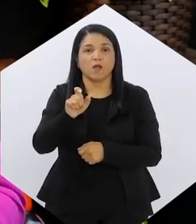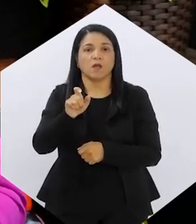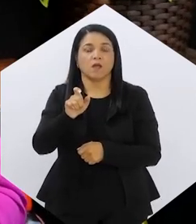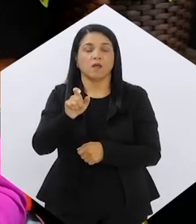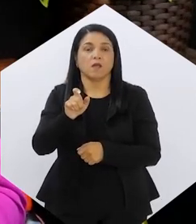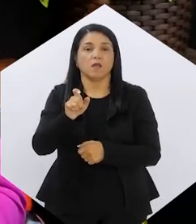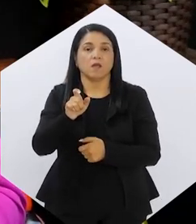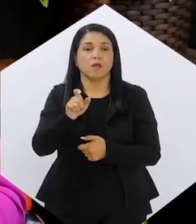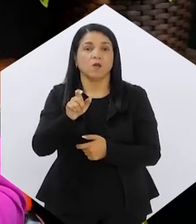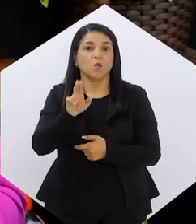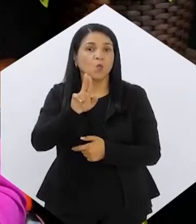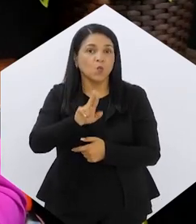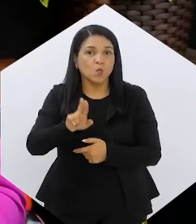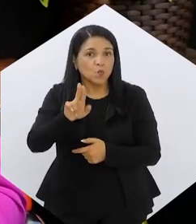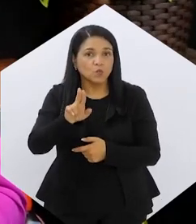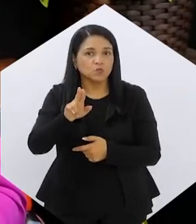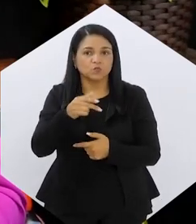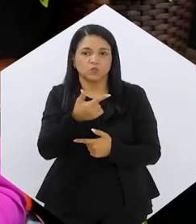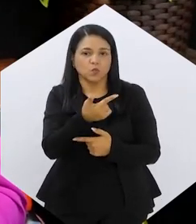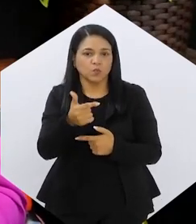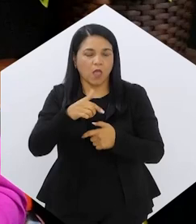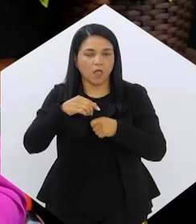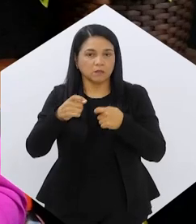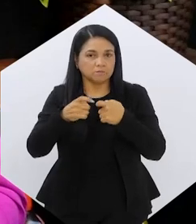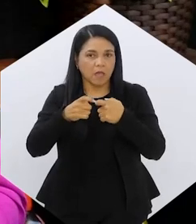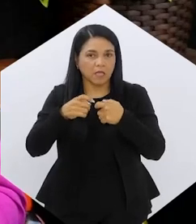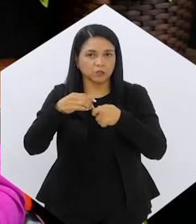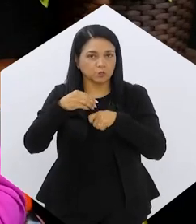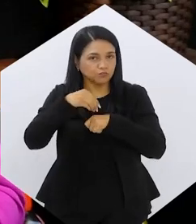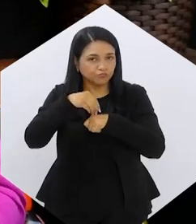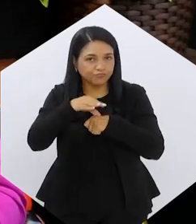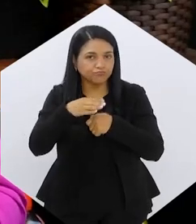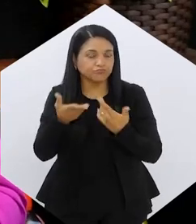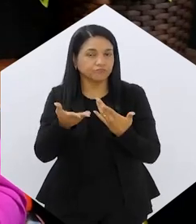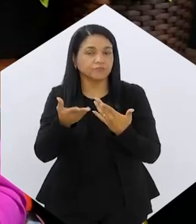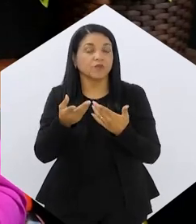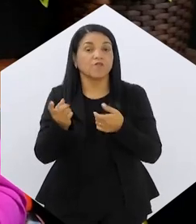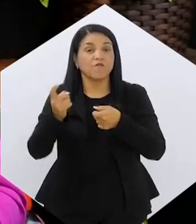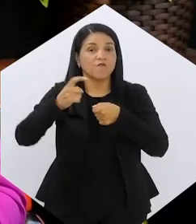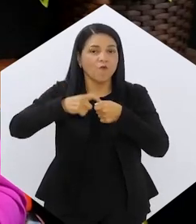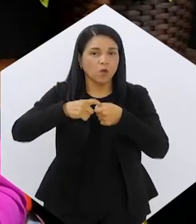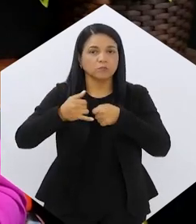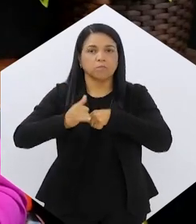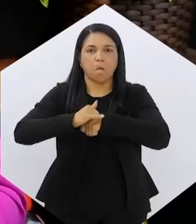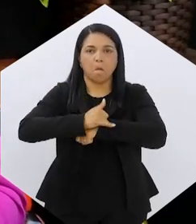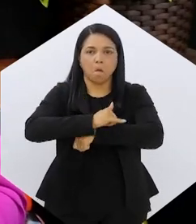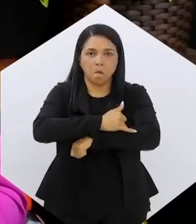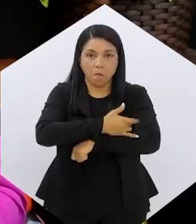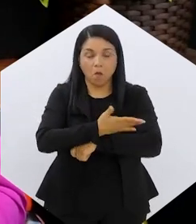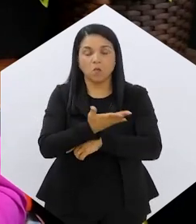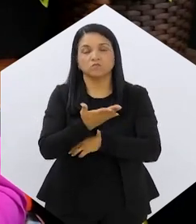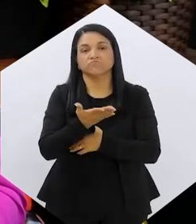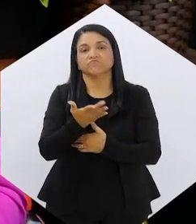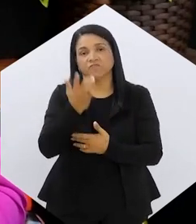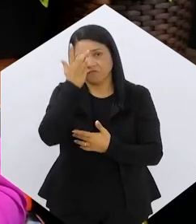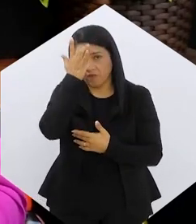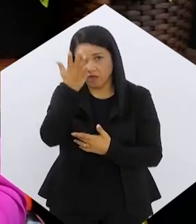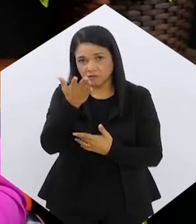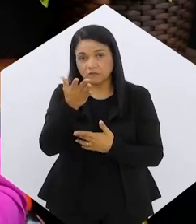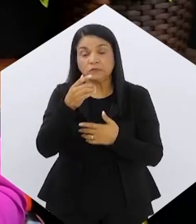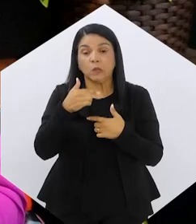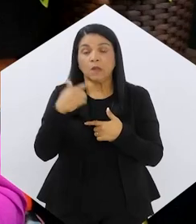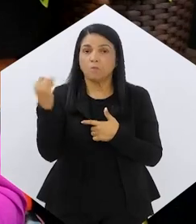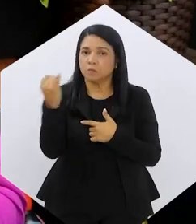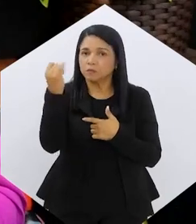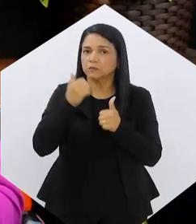dessas canetas sem uma indicação médica e elas voltam a ganhar peso ali com facilidade. Então, é importante que esse